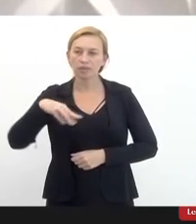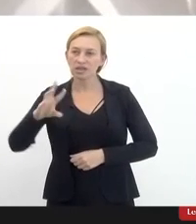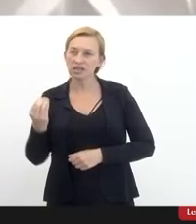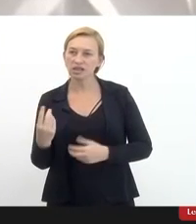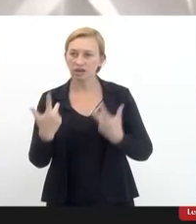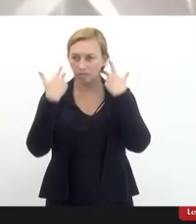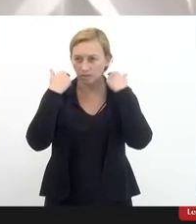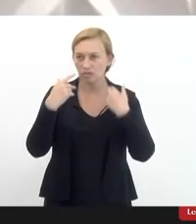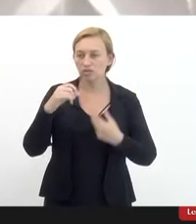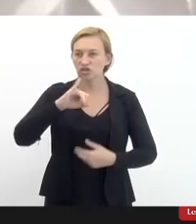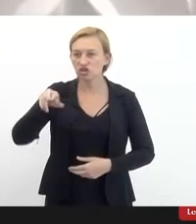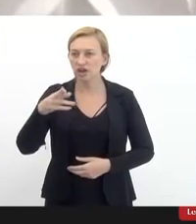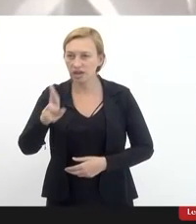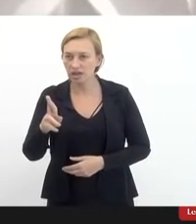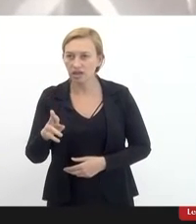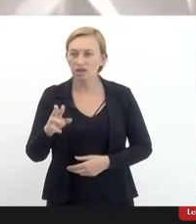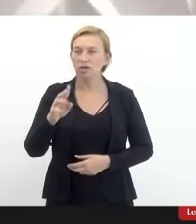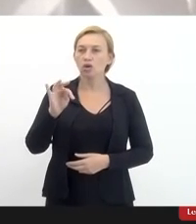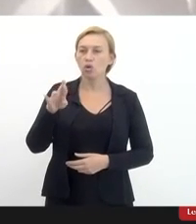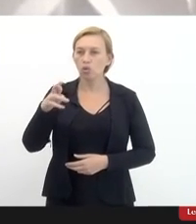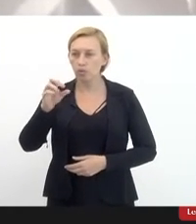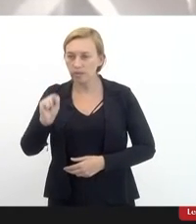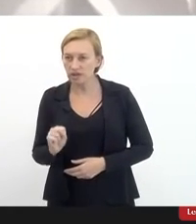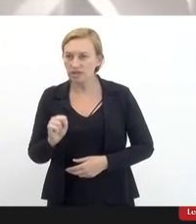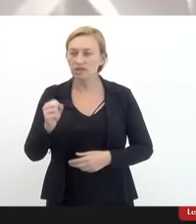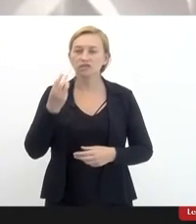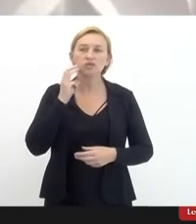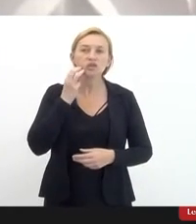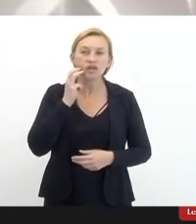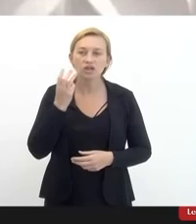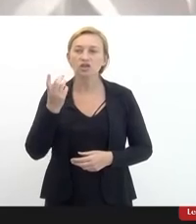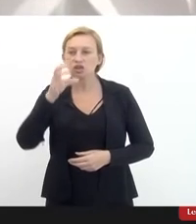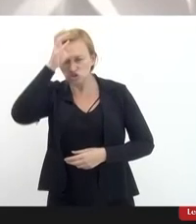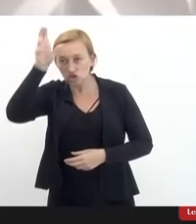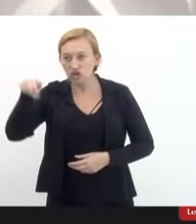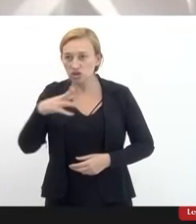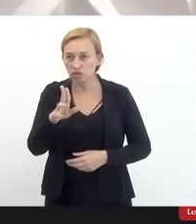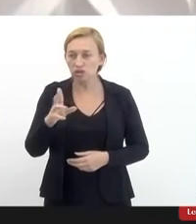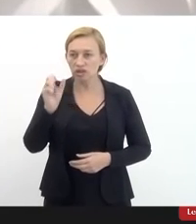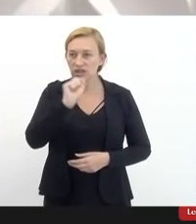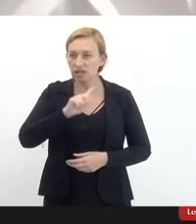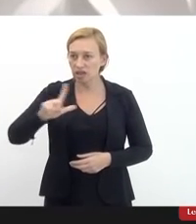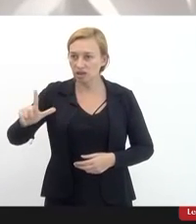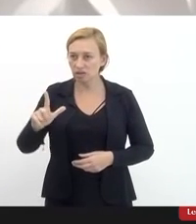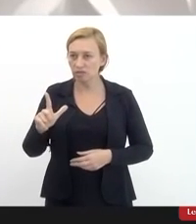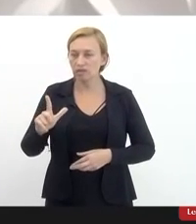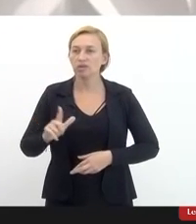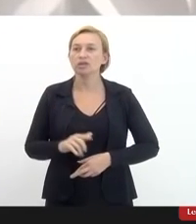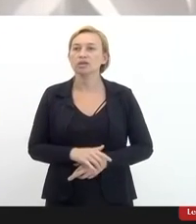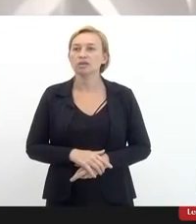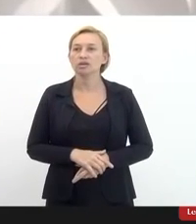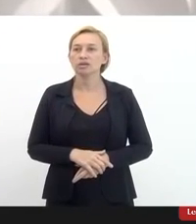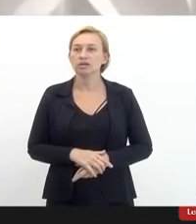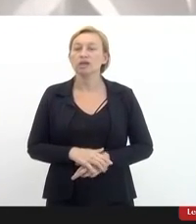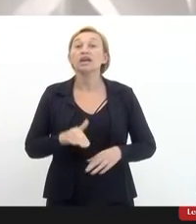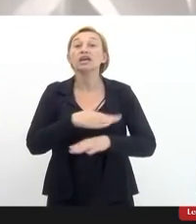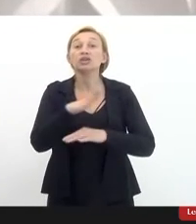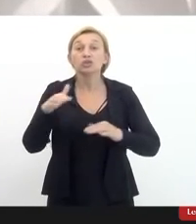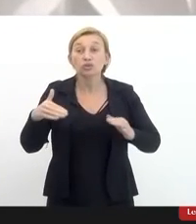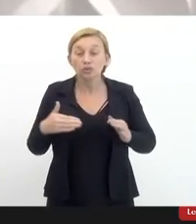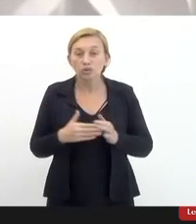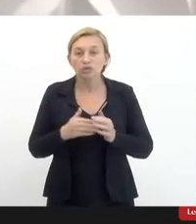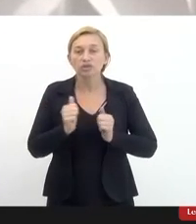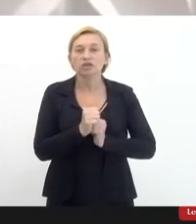Cabelereiro Jair Betencourt Rubem Bontempo Valdeque Carneiro Tia Ju e Daniel Libreiron e a todos